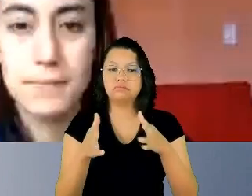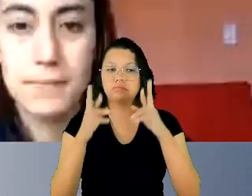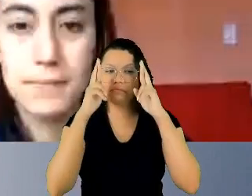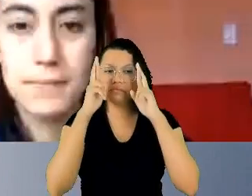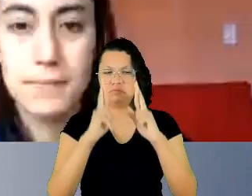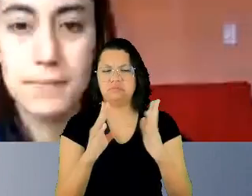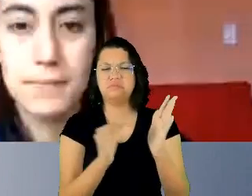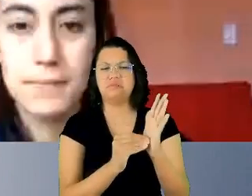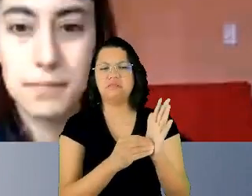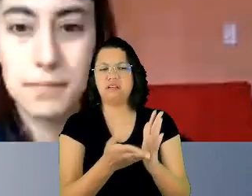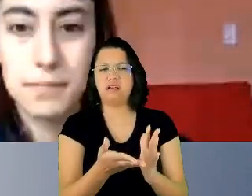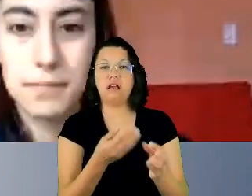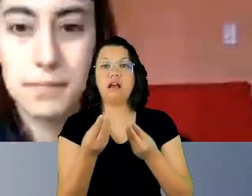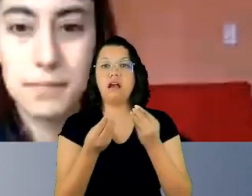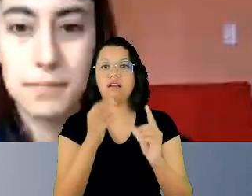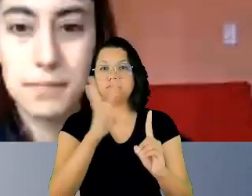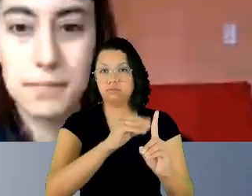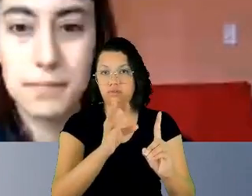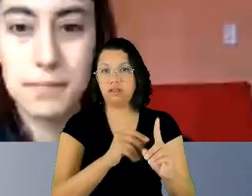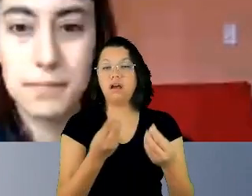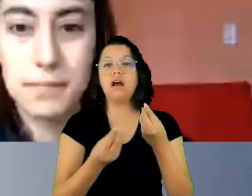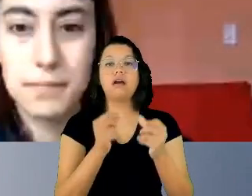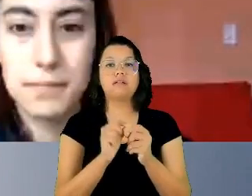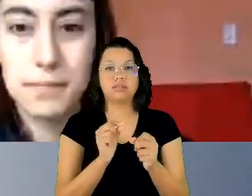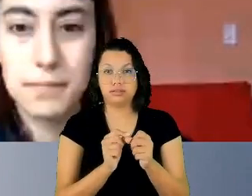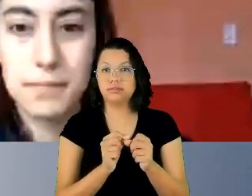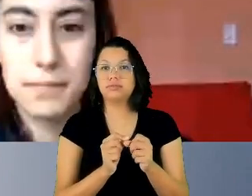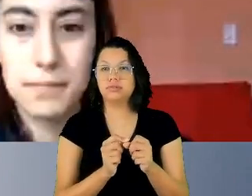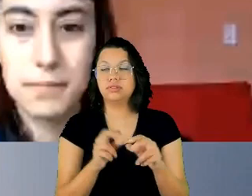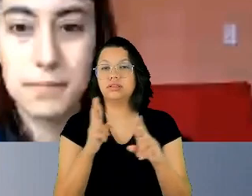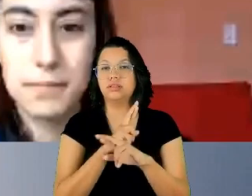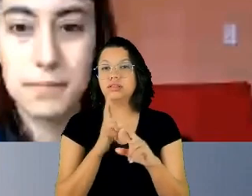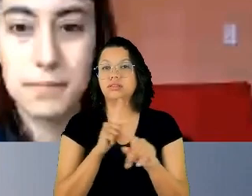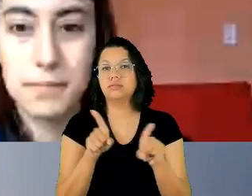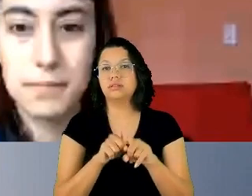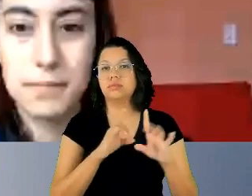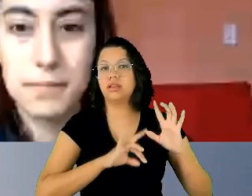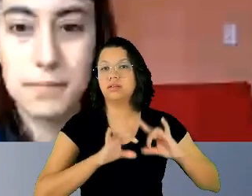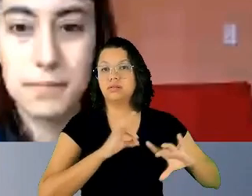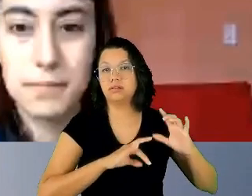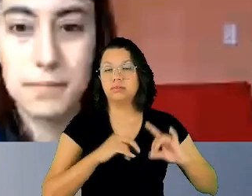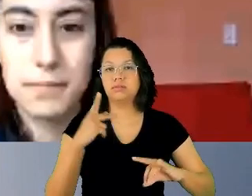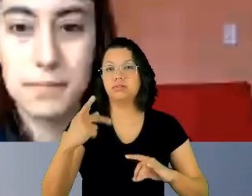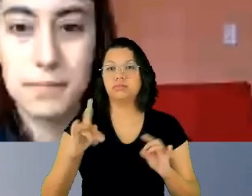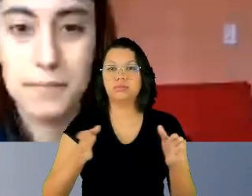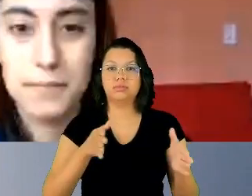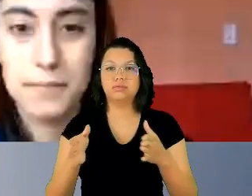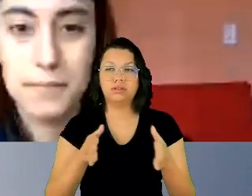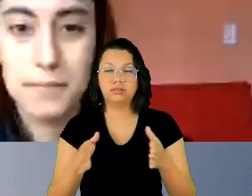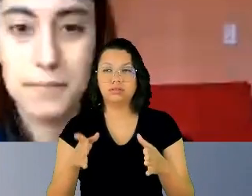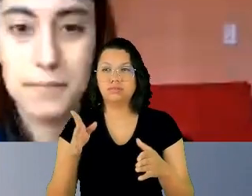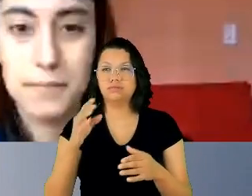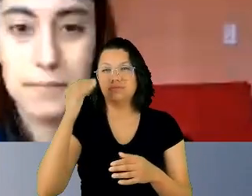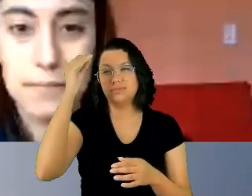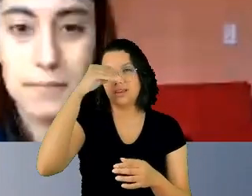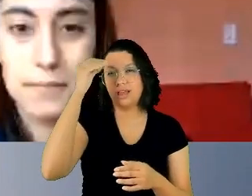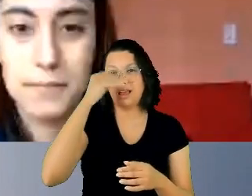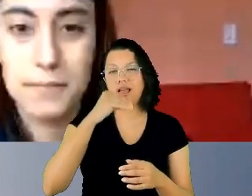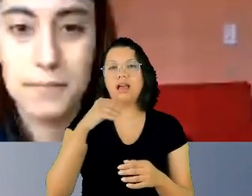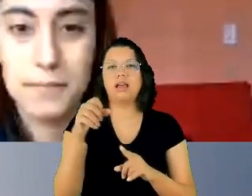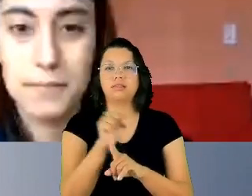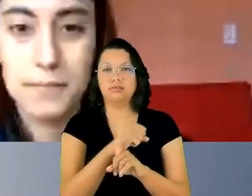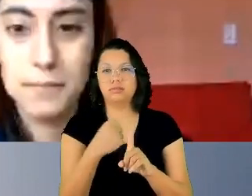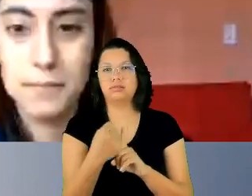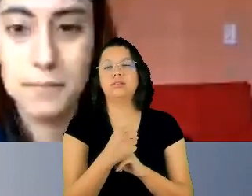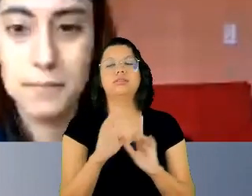importunação, e mais que tudo, medo pela sua situação fragilizada na sociedade. Então, a partir